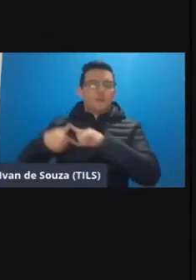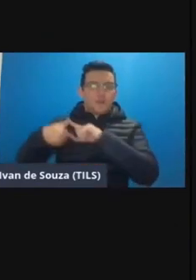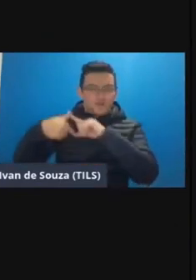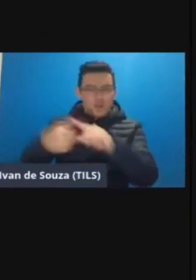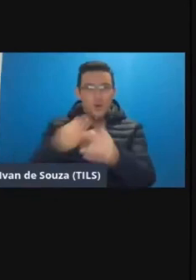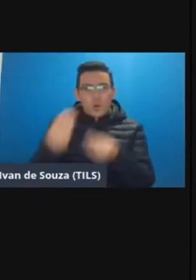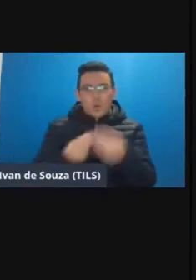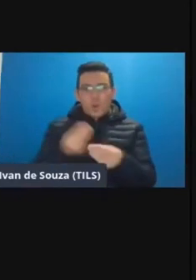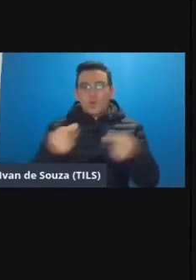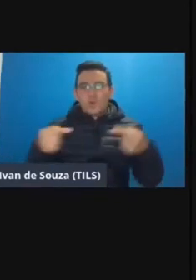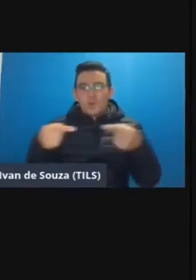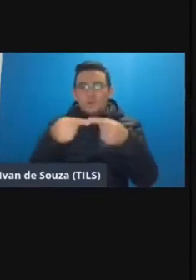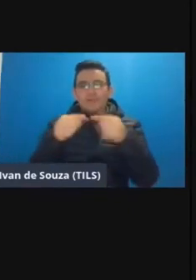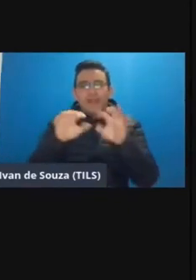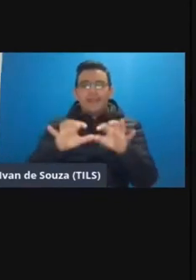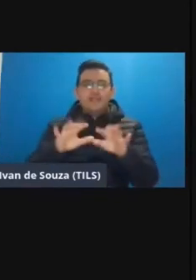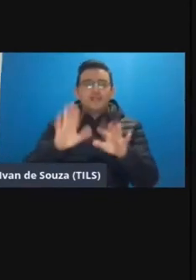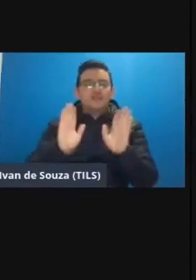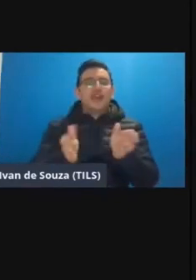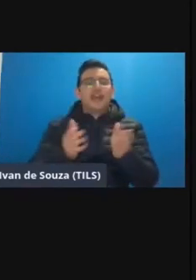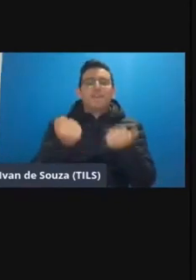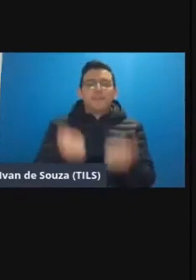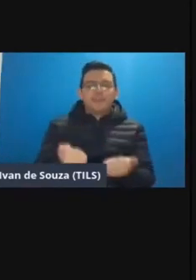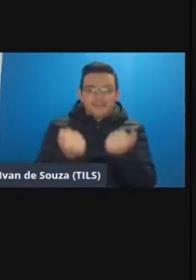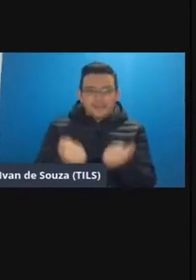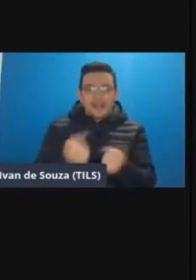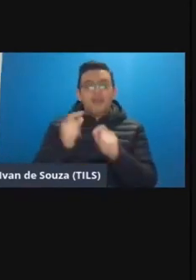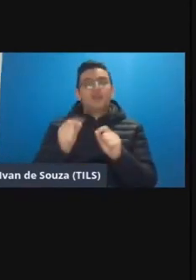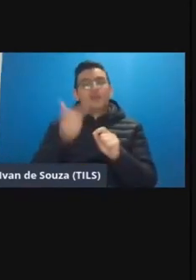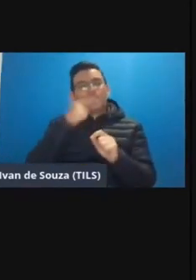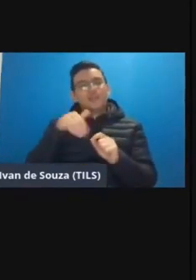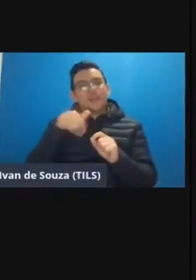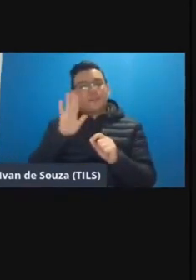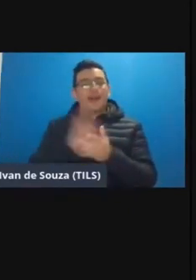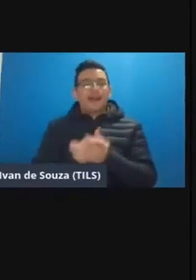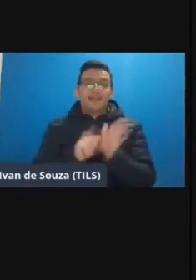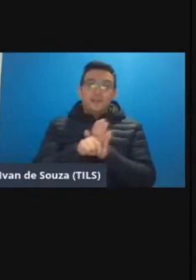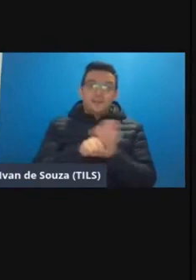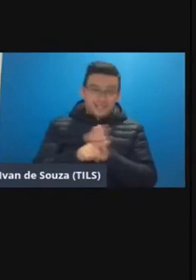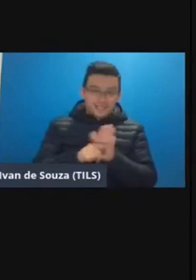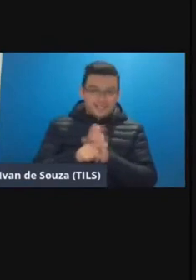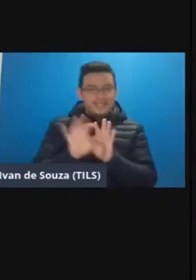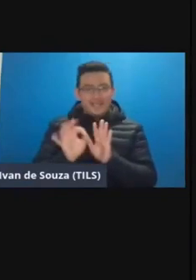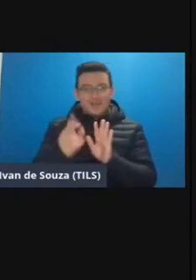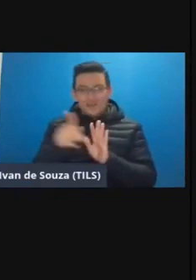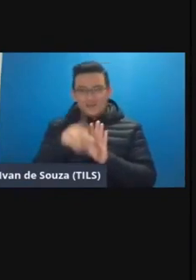como harmonizar essa equação já que a exigência para a pesquisa é importante não só uma pesquisa faz atenção também né professor